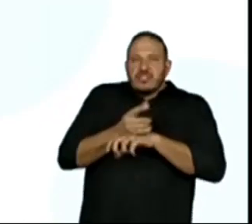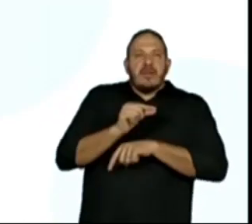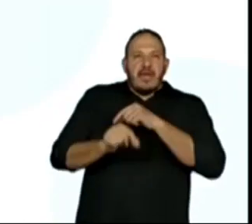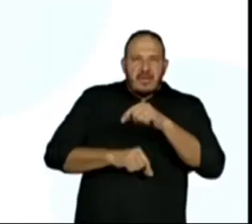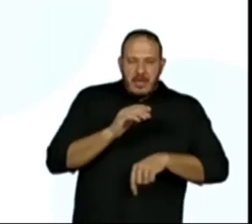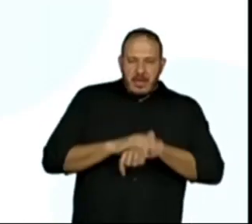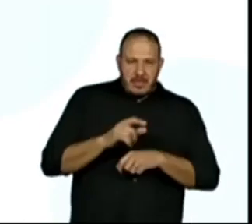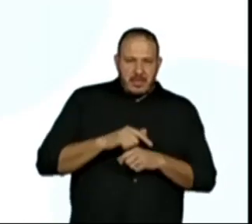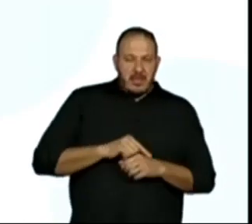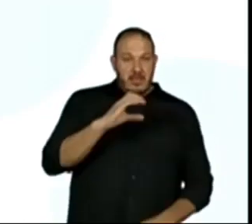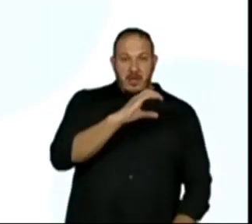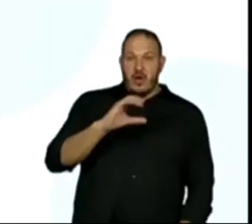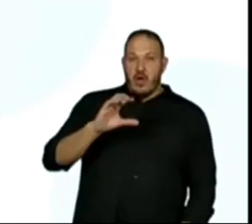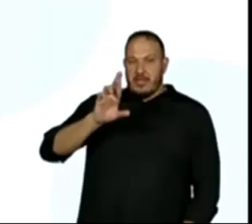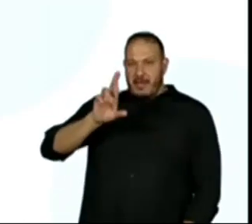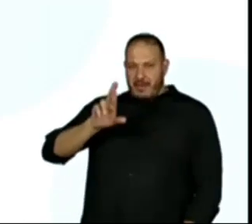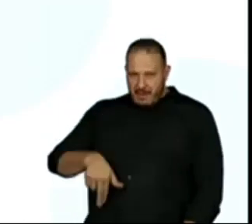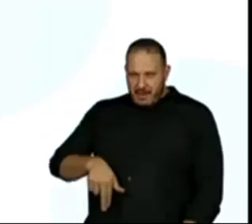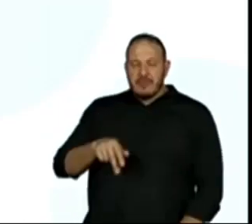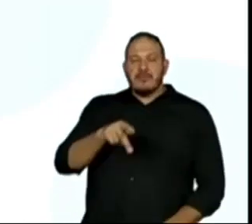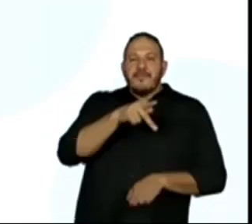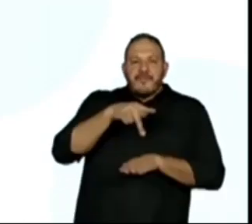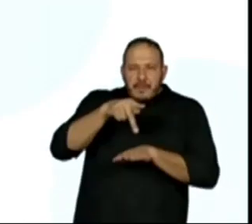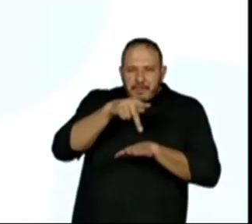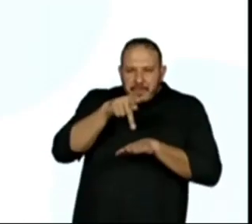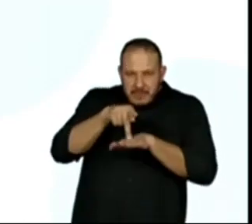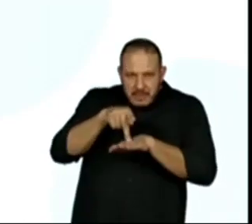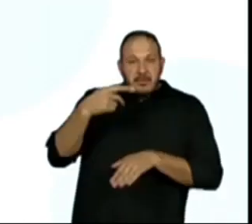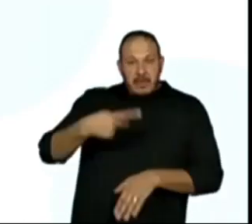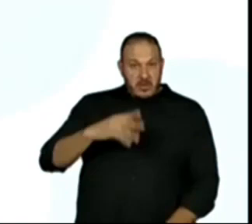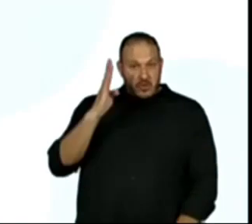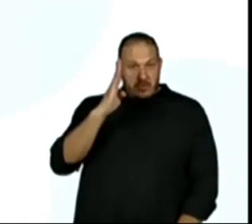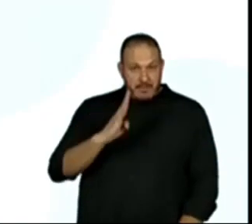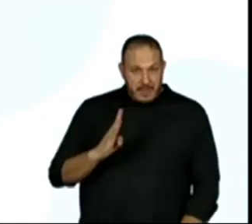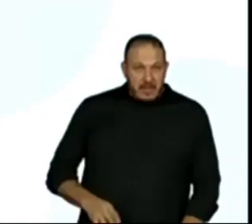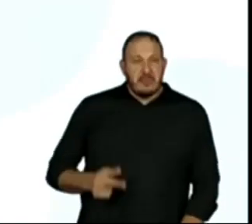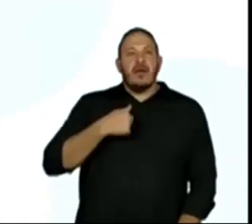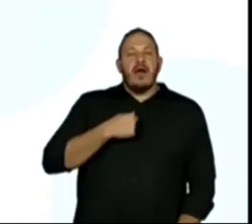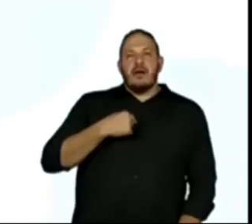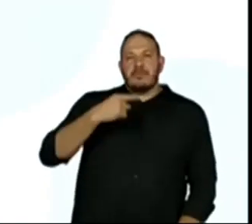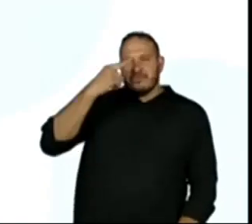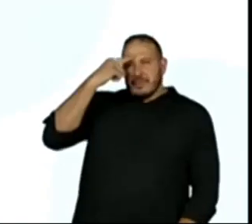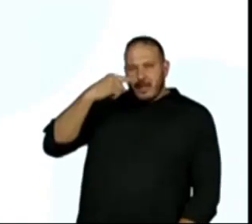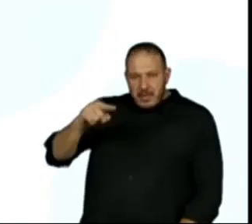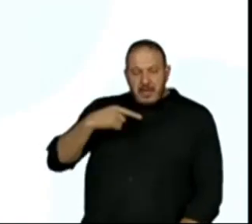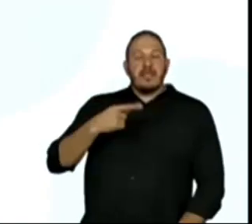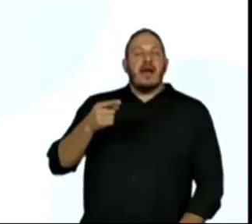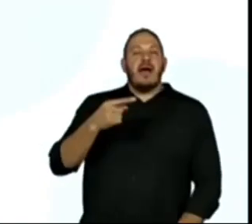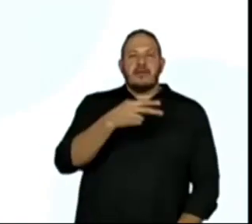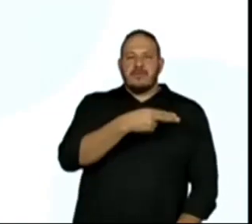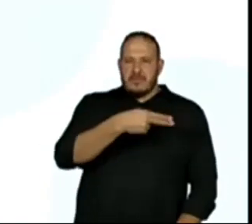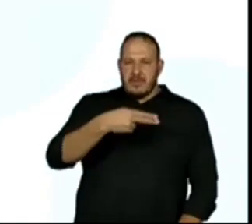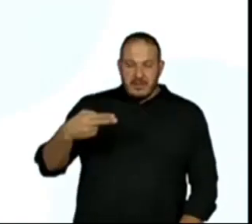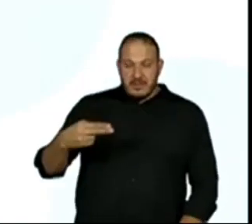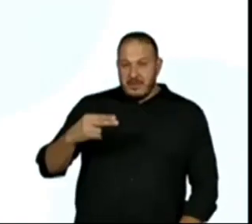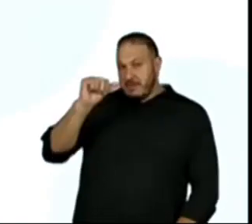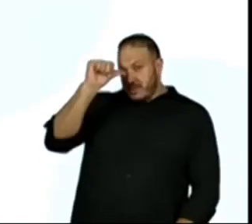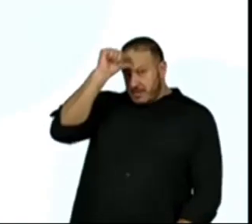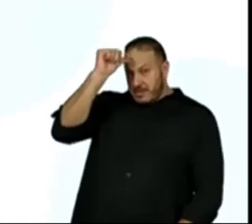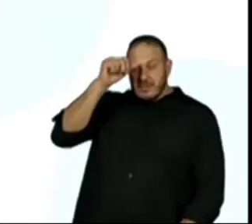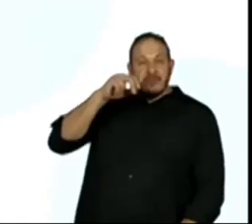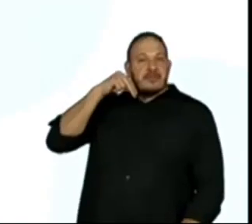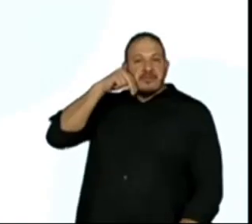a Costa Rica, as Filipinas, o Brasil, a Tailândia, a Indonésia, a Índia e a